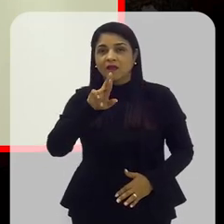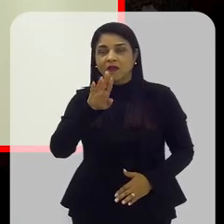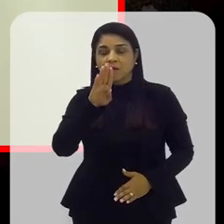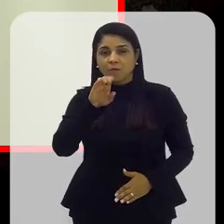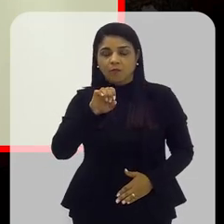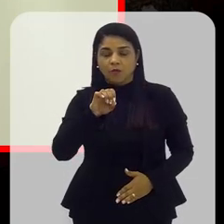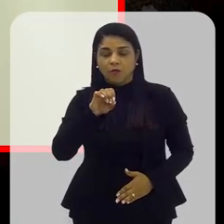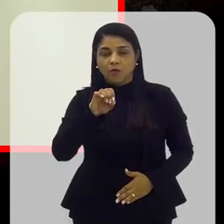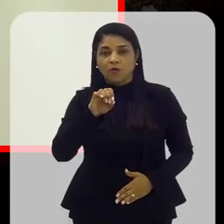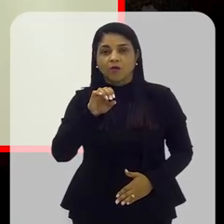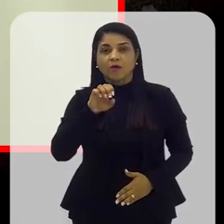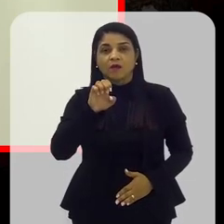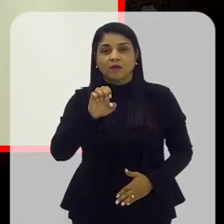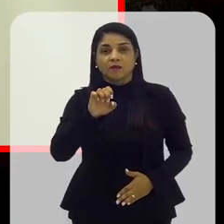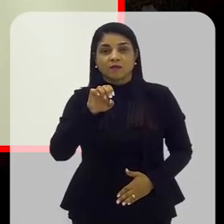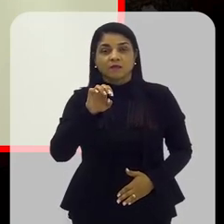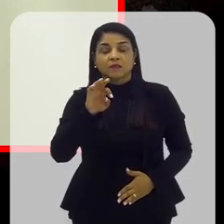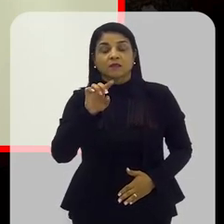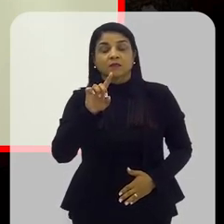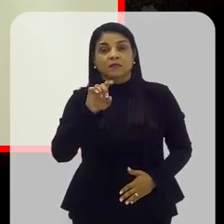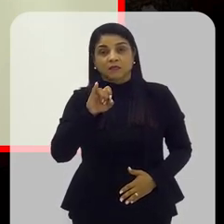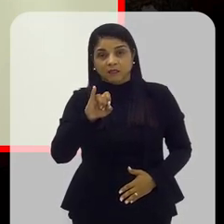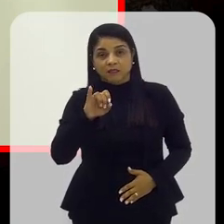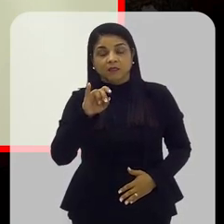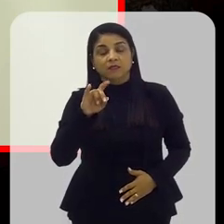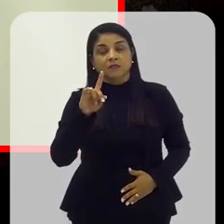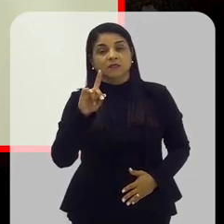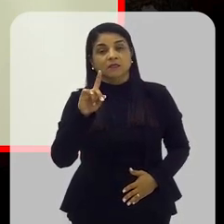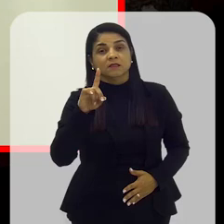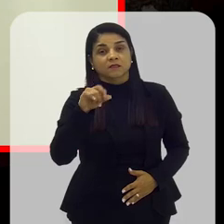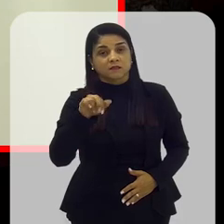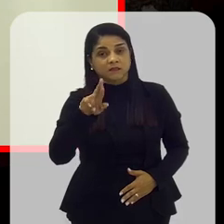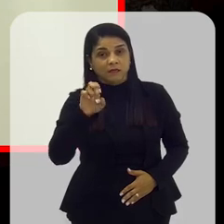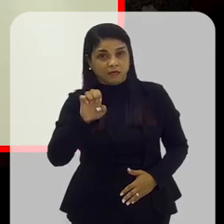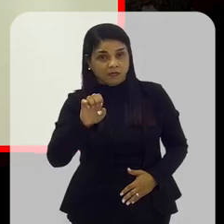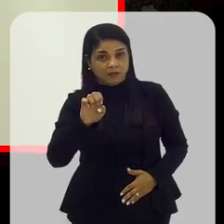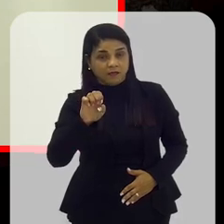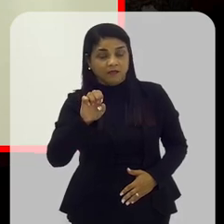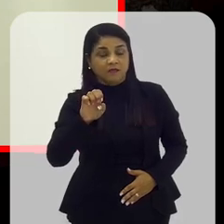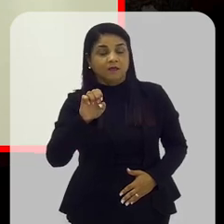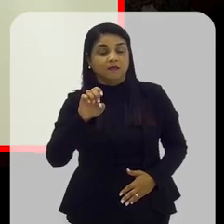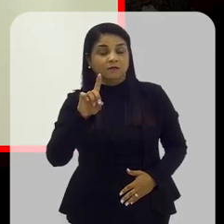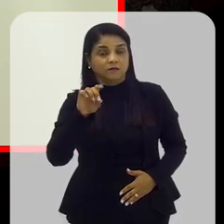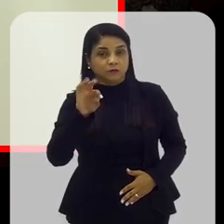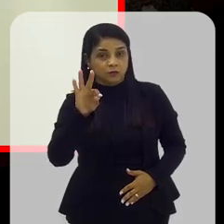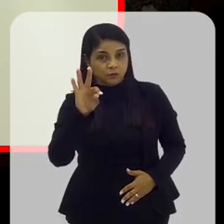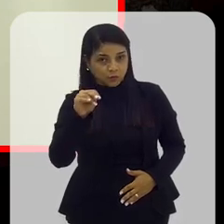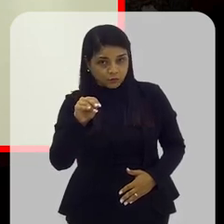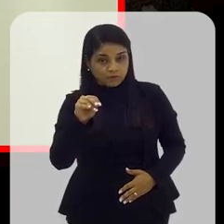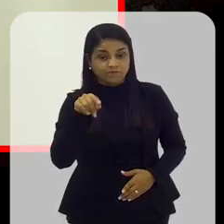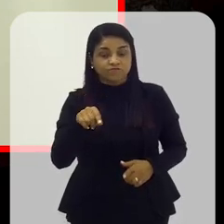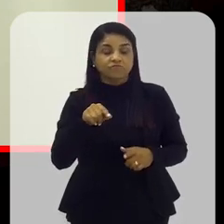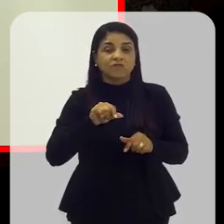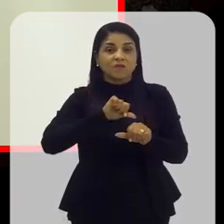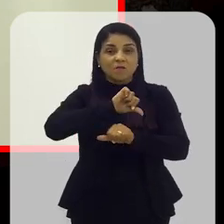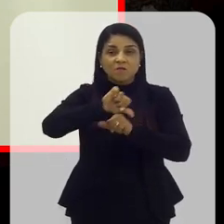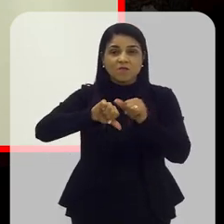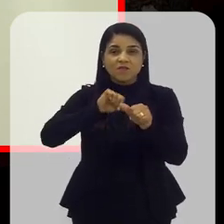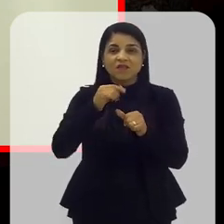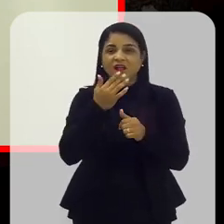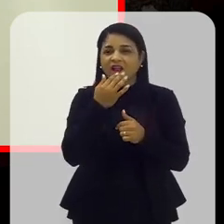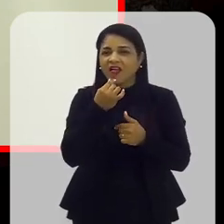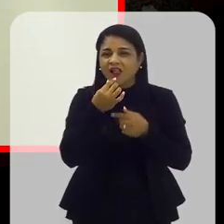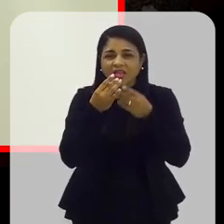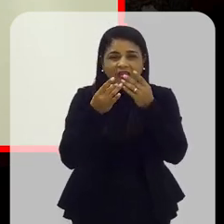Dietas ricas em carboidrato, que vão alterar totalmente o pH dessa saliva,